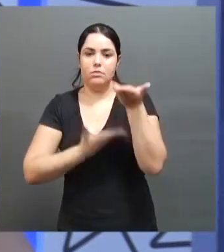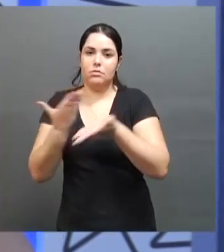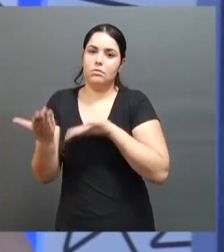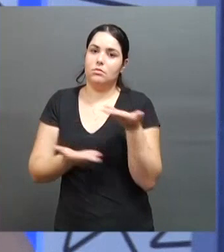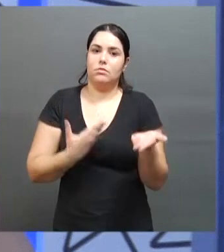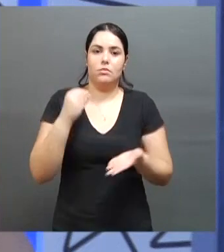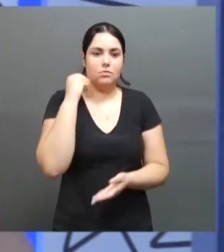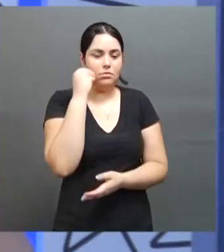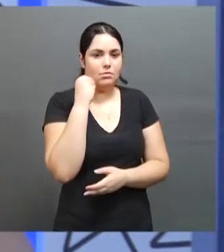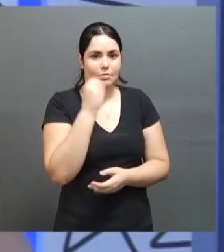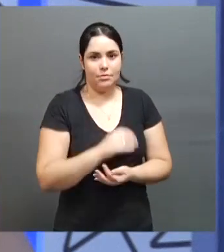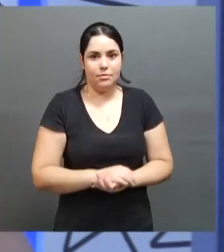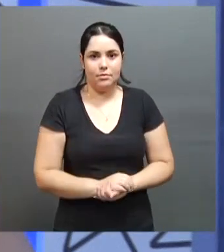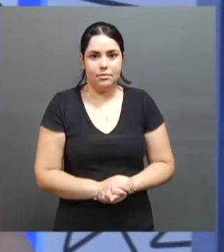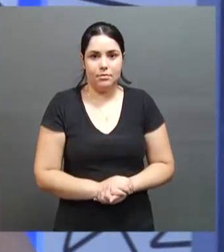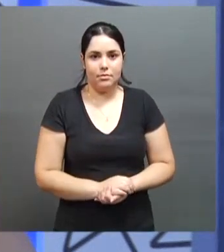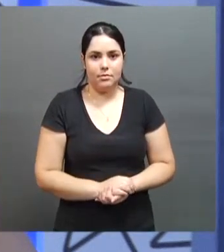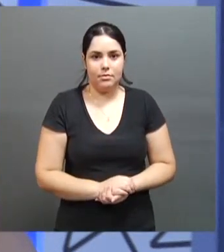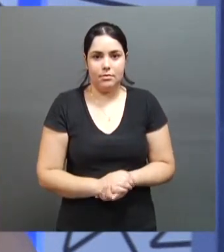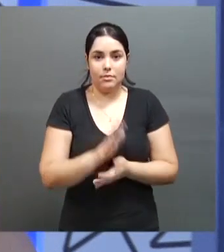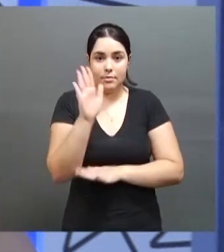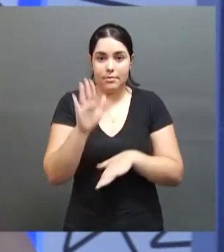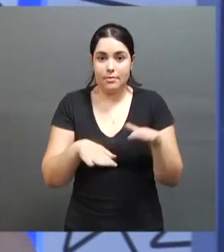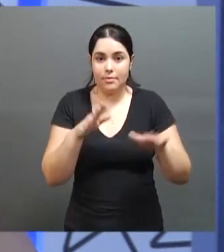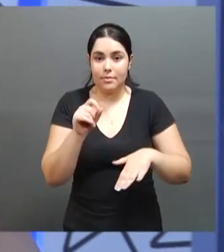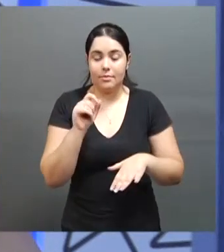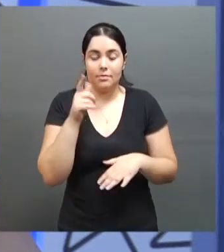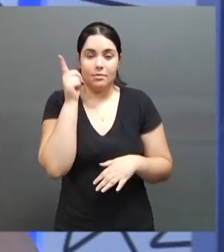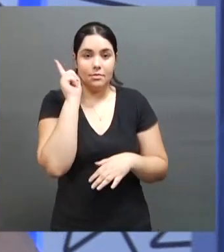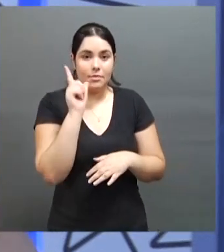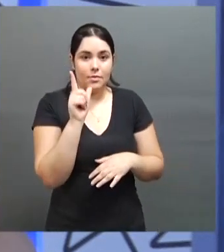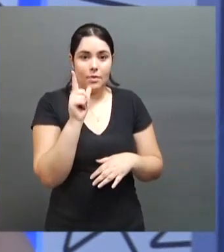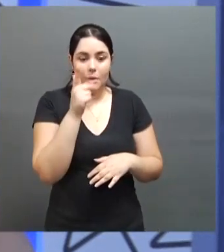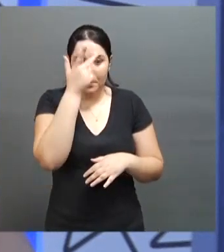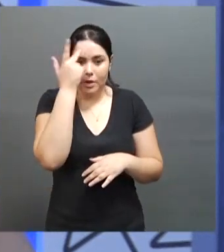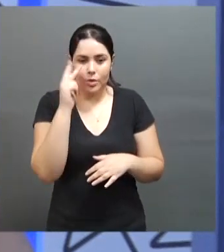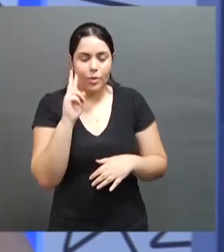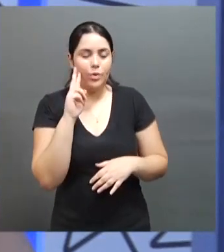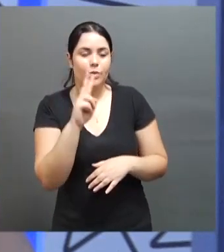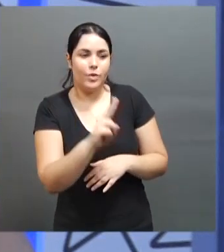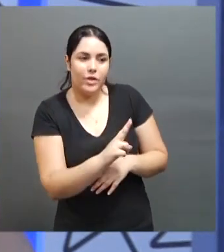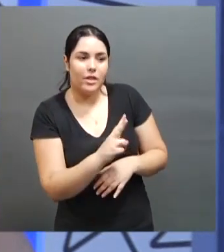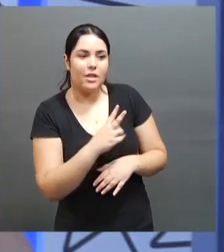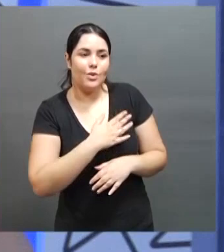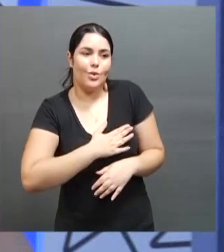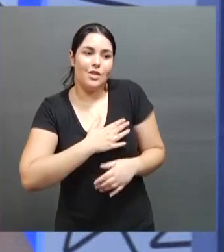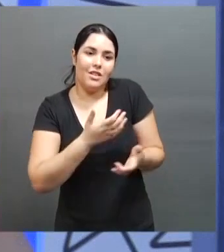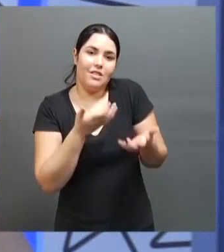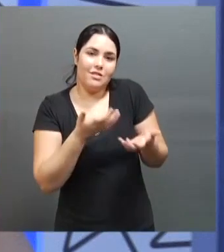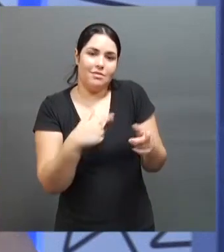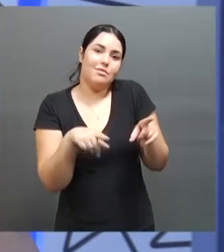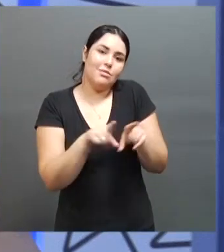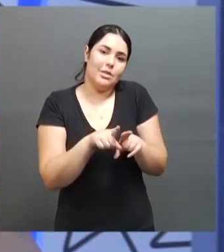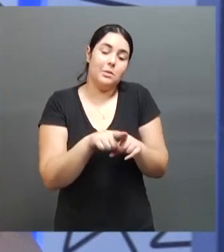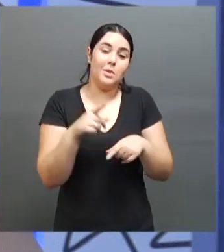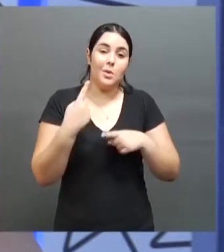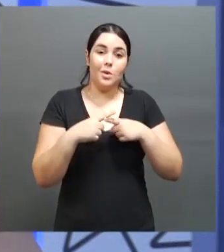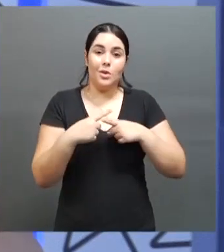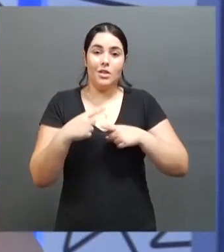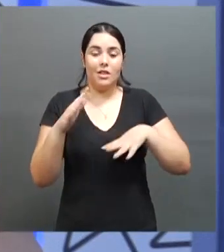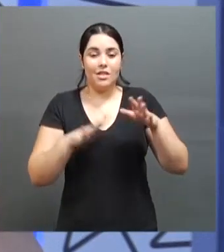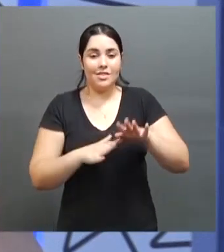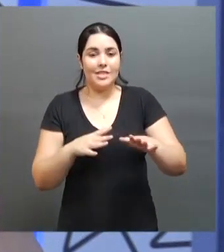experiências e, de repente, de alguma forma, conseguir inspirar aquelas pessoas também. Que, às vezes, tem uma